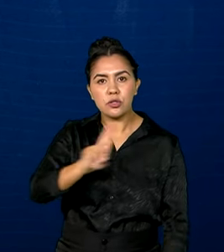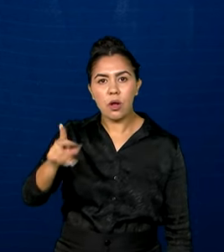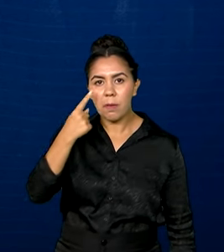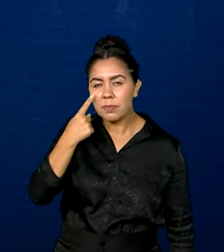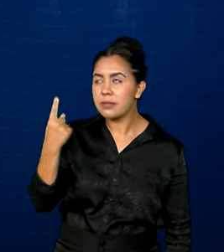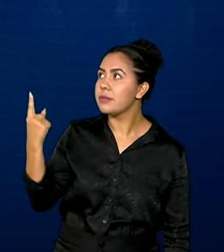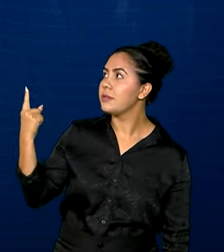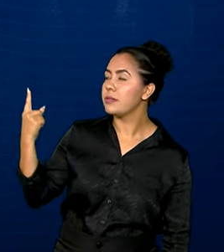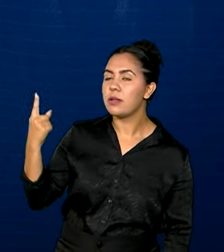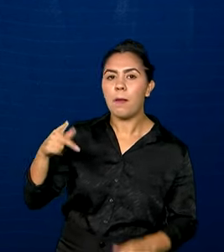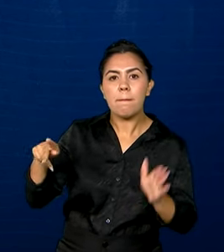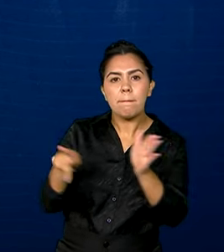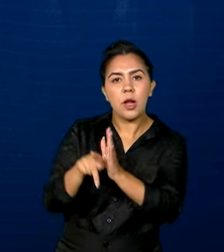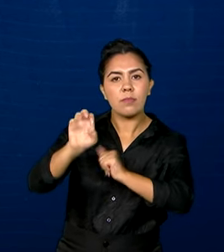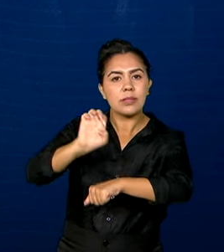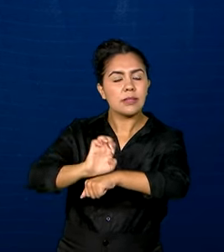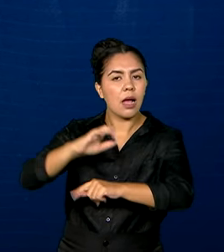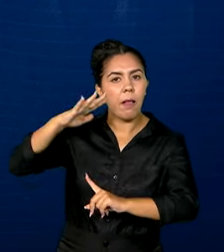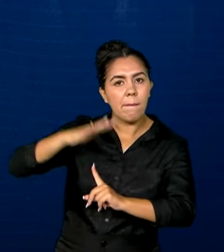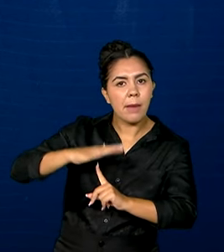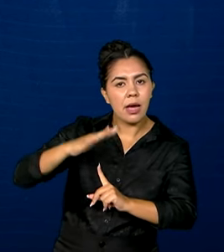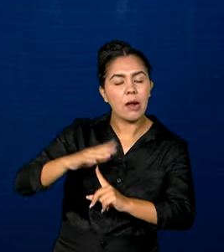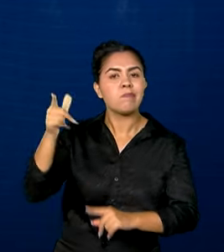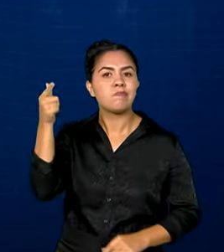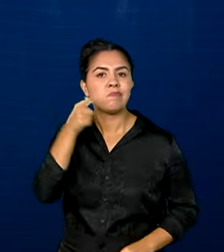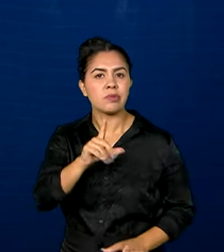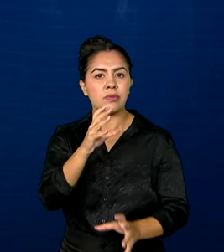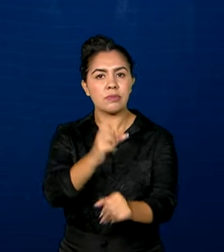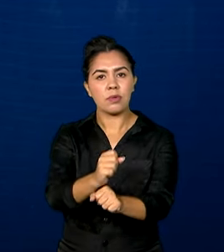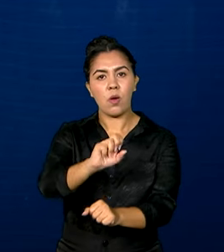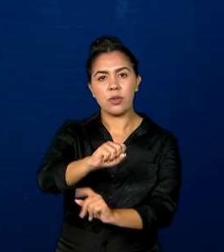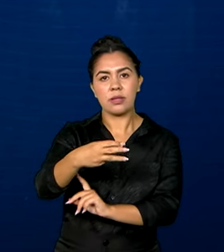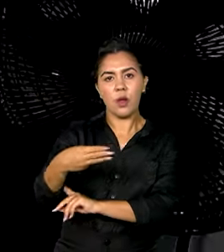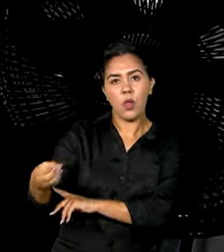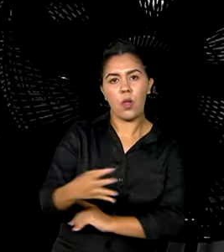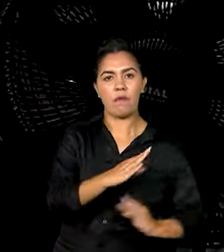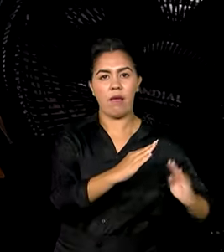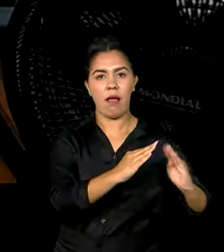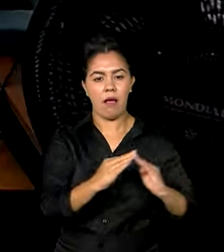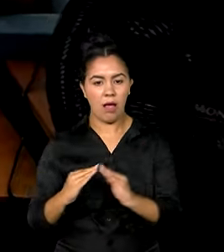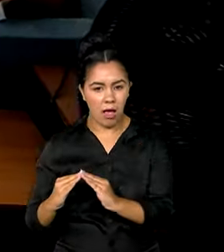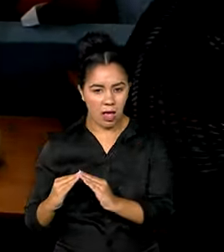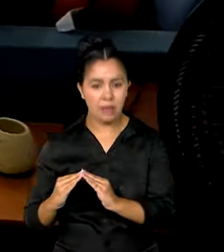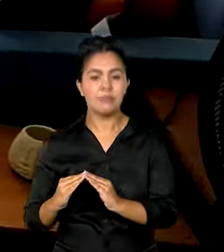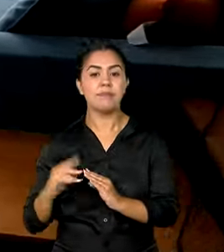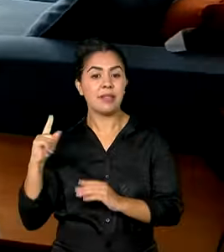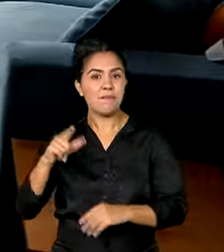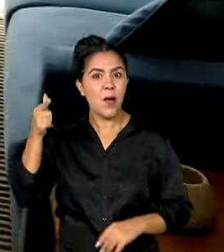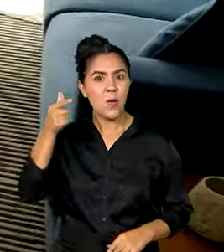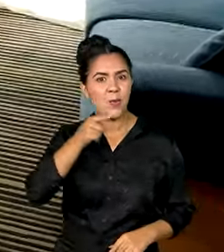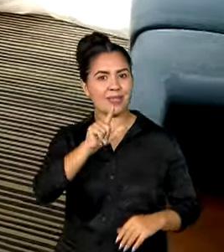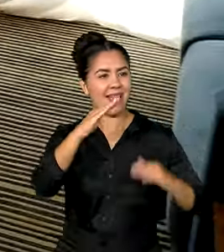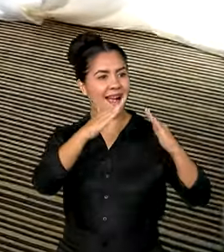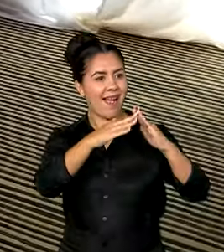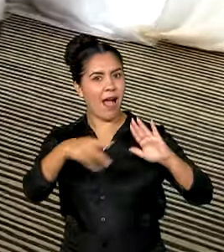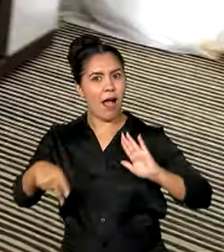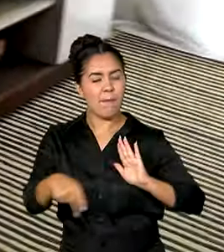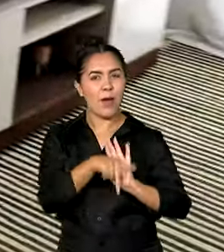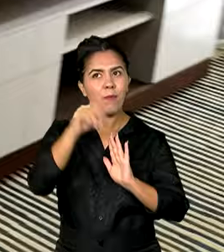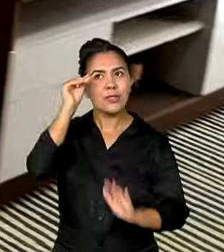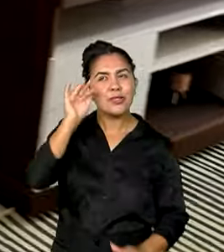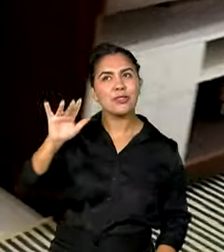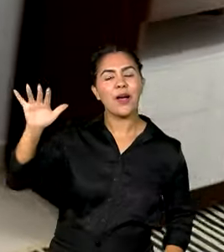Paraná, receberá 83 novas casas. Além de realizar o sonho da casa própria, a